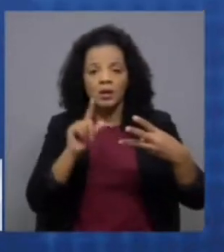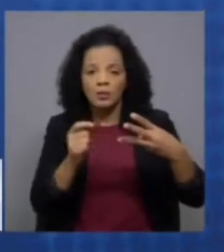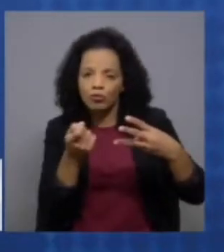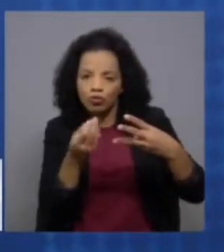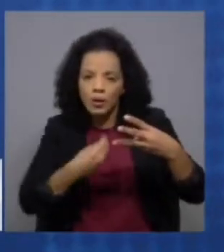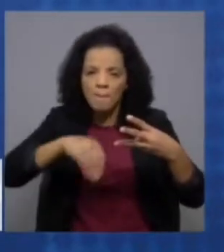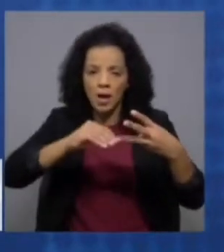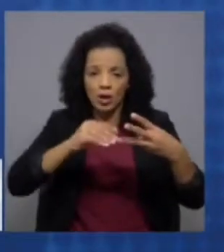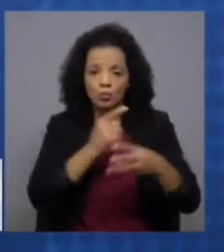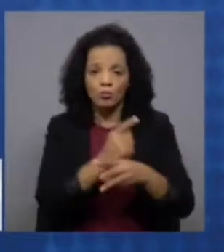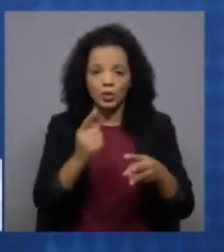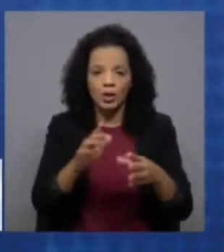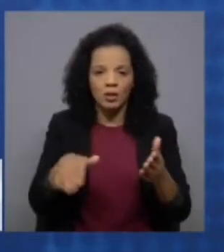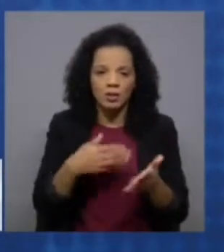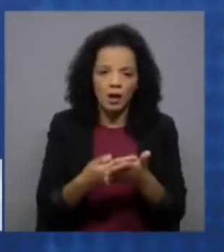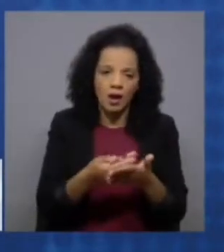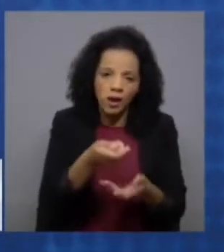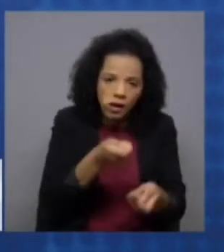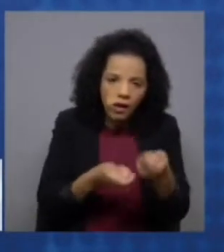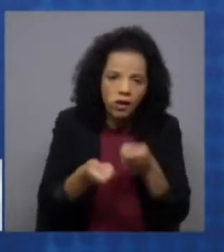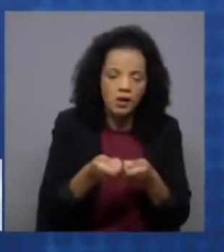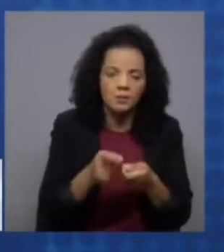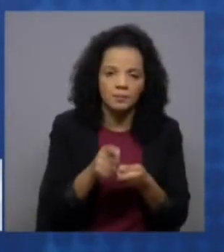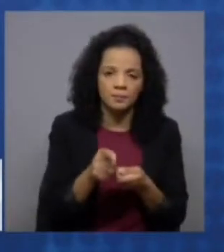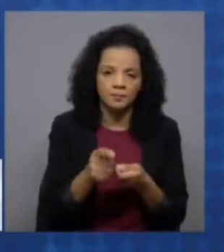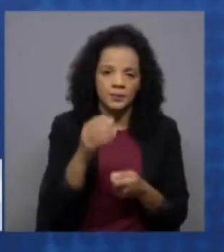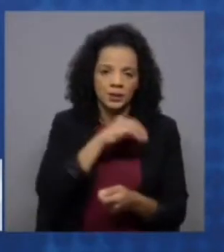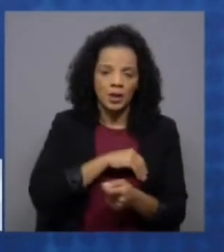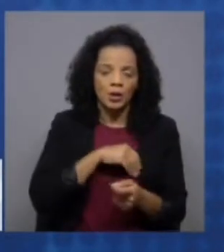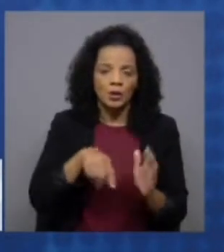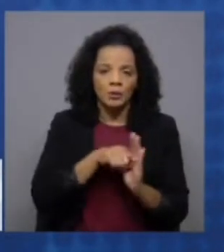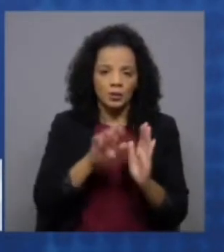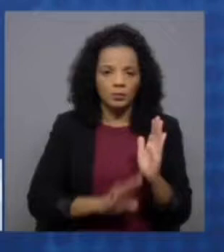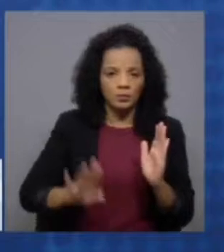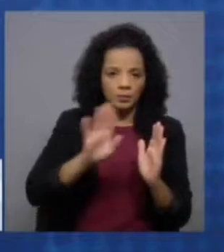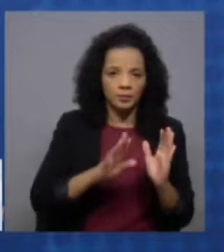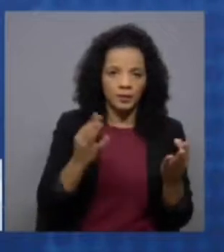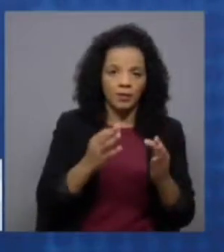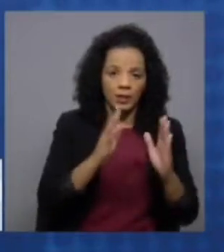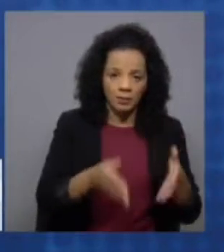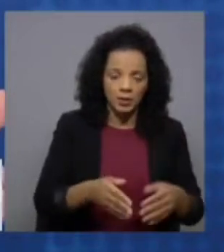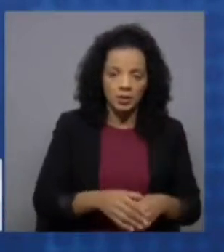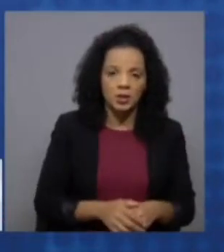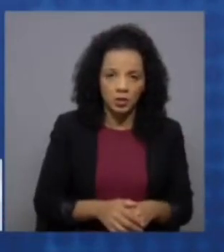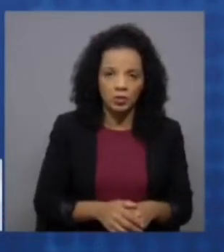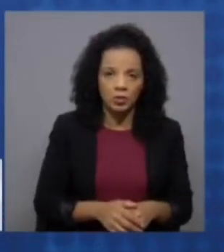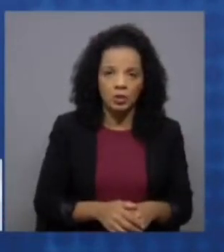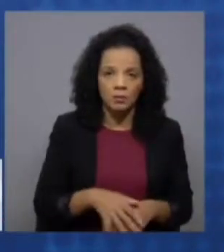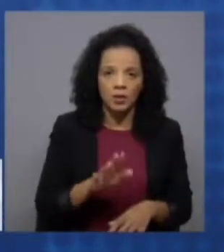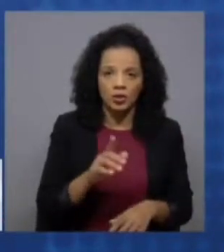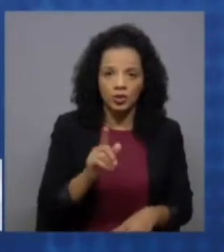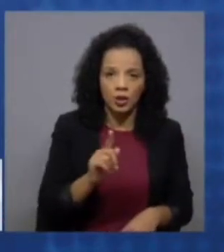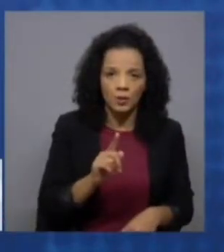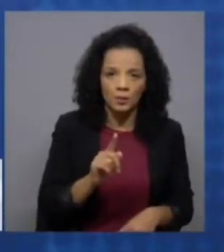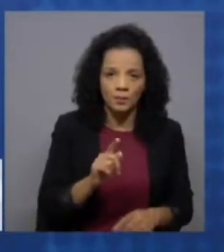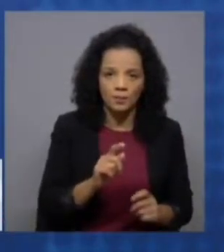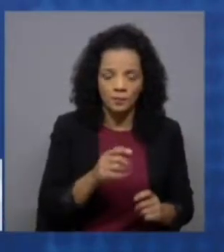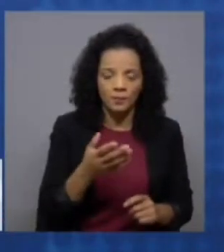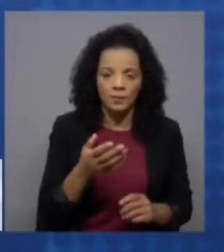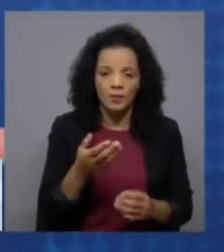mais para puxar realmente pelo salário mínimo nacional, se é necessário puxar. Agora não, ao ponto de... Muito bem, para